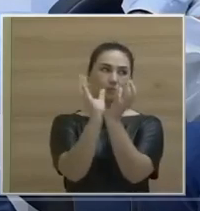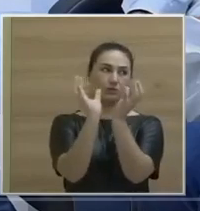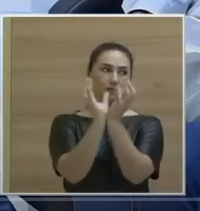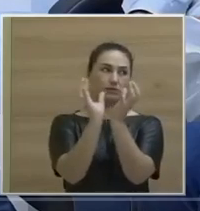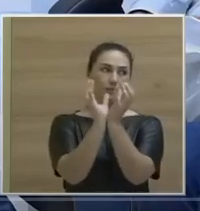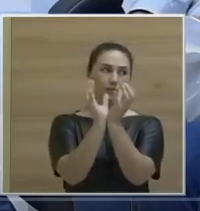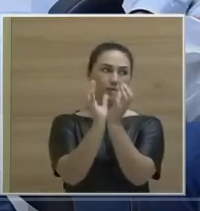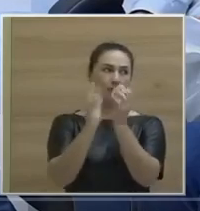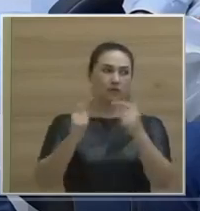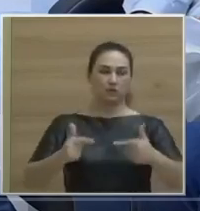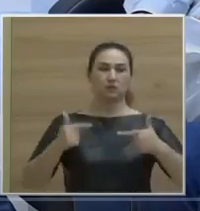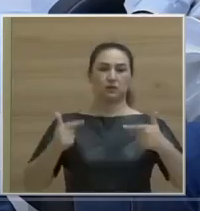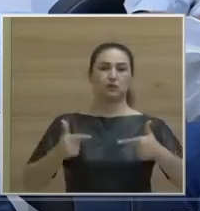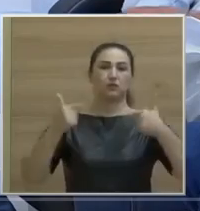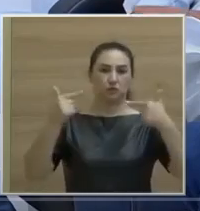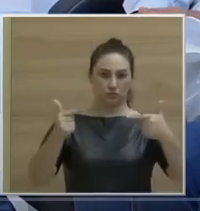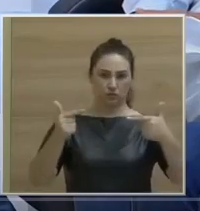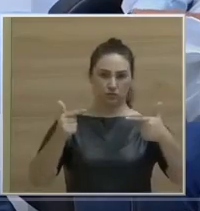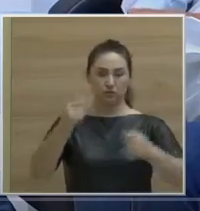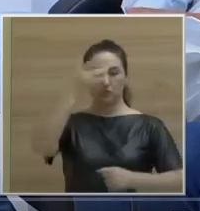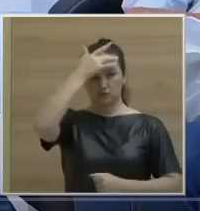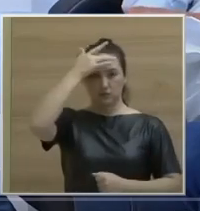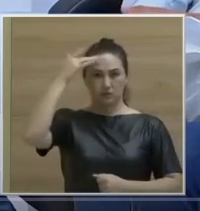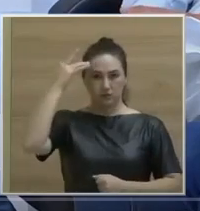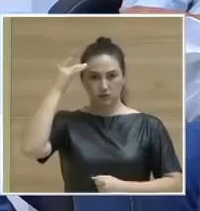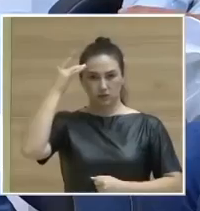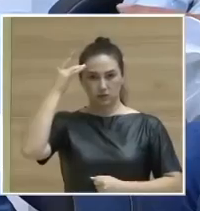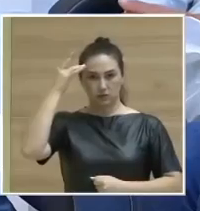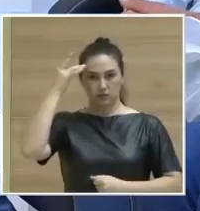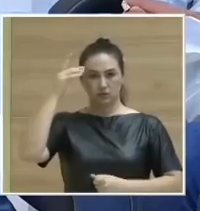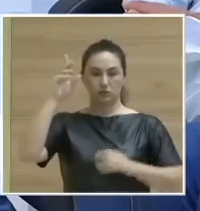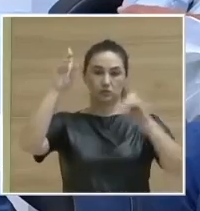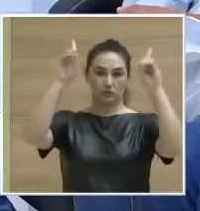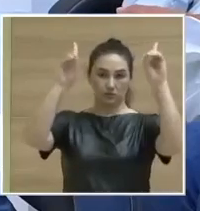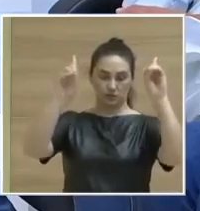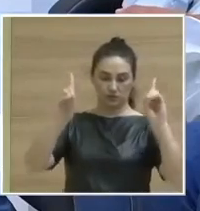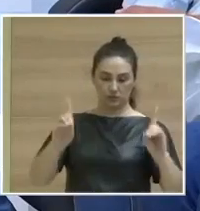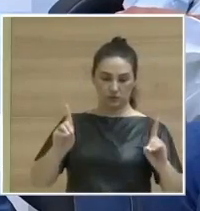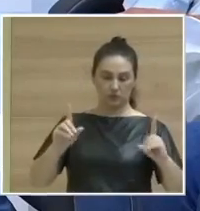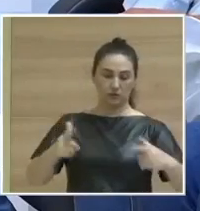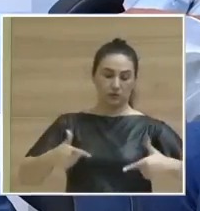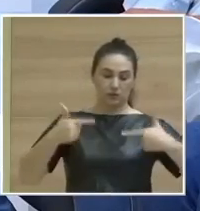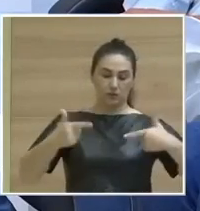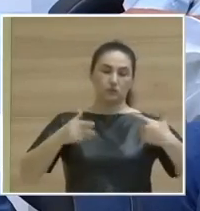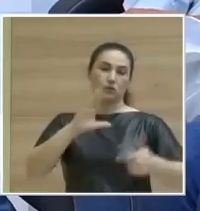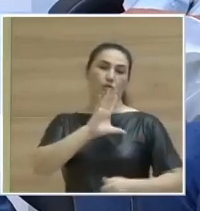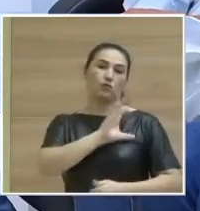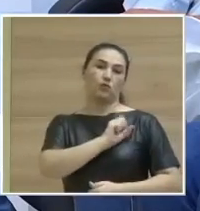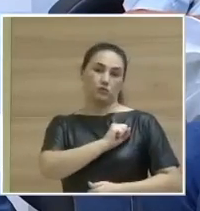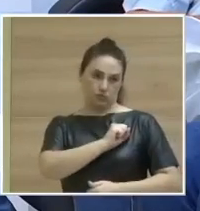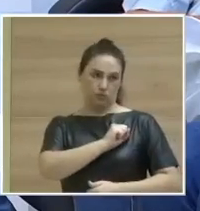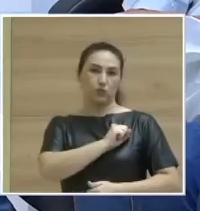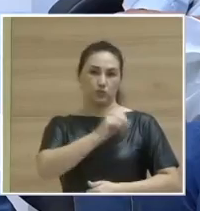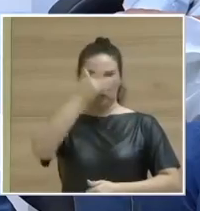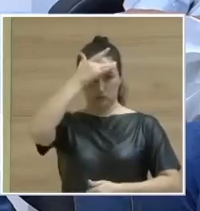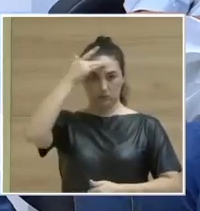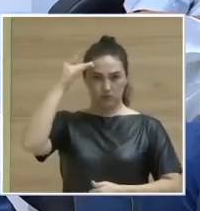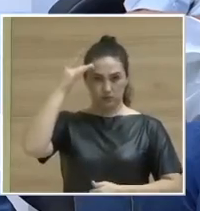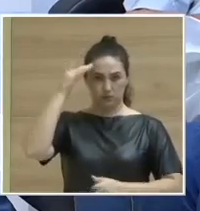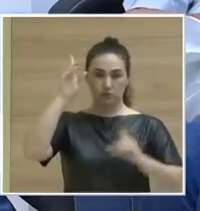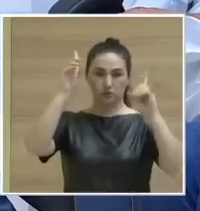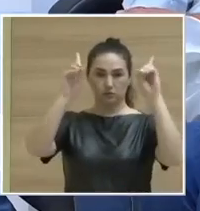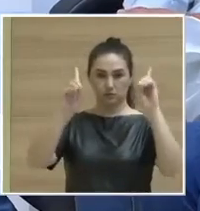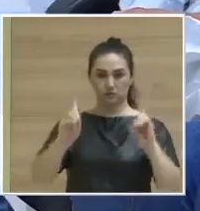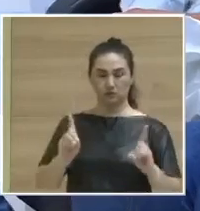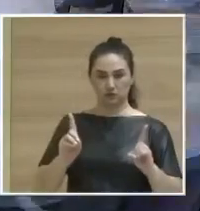Carlos Henrique Pereira, aluno autodefensor da APAI de Mangueinha. Ela luta com amor com as pessoas com deficiência,